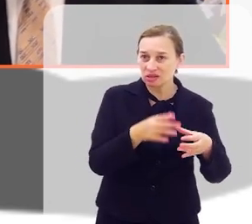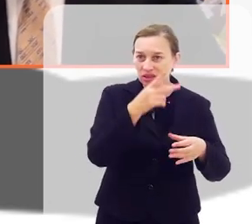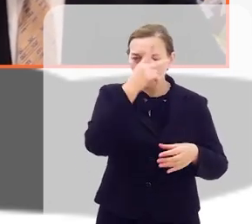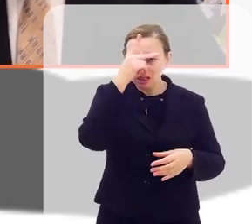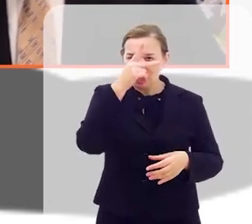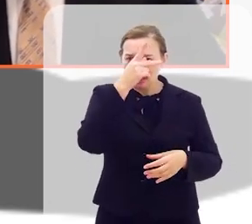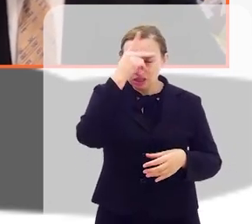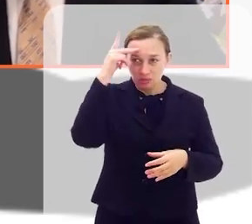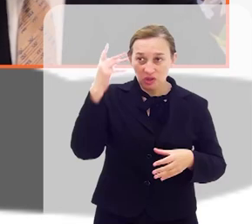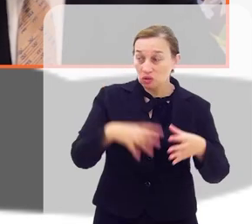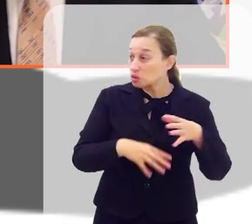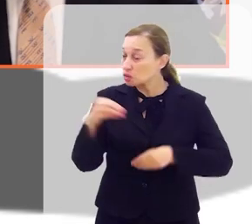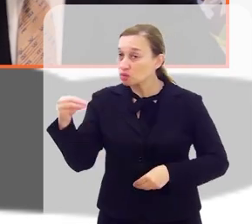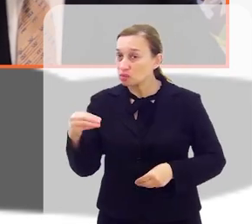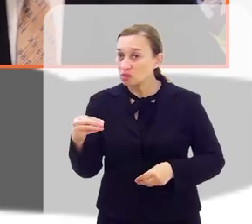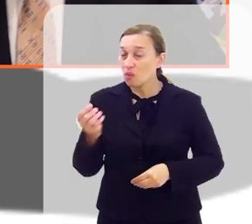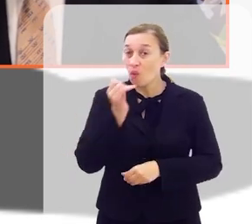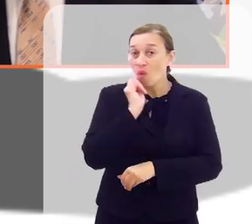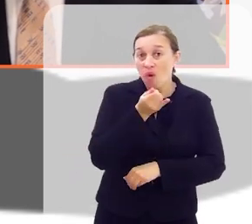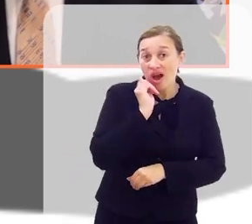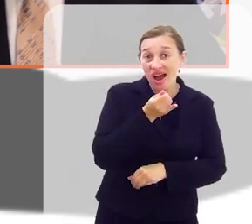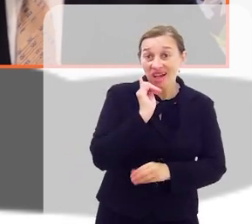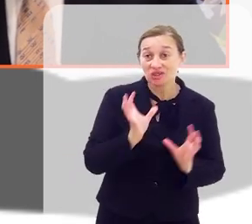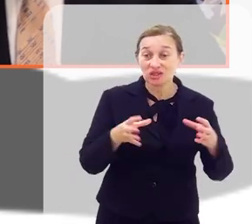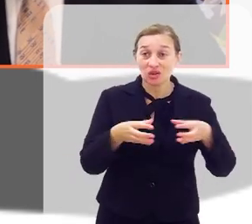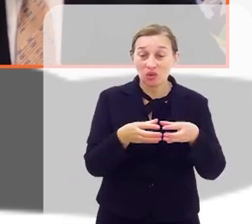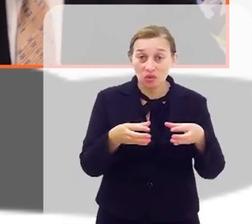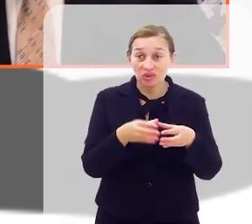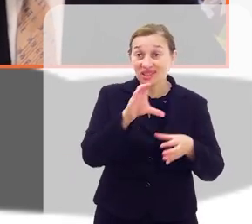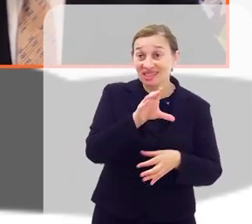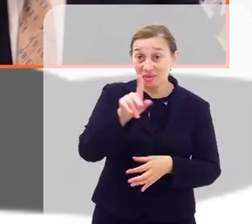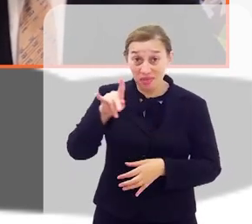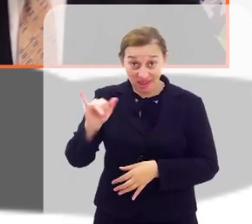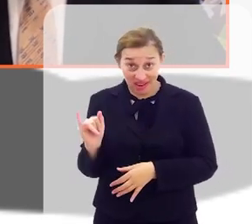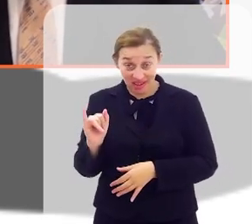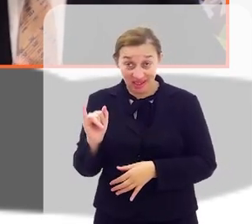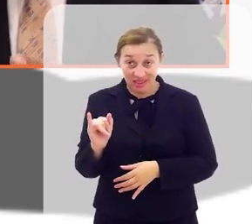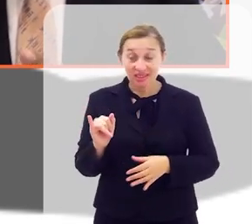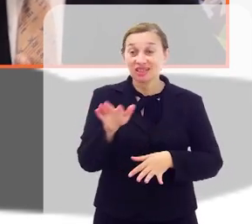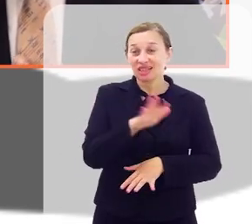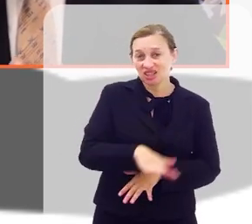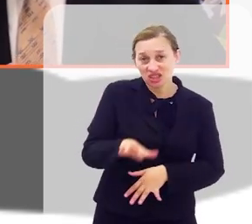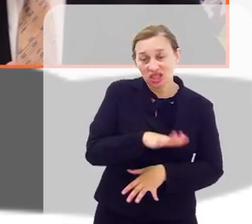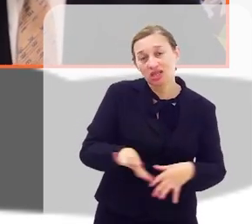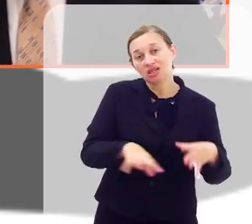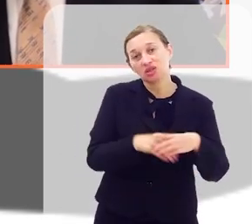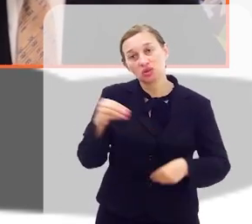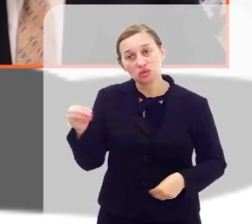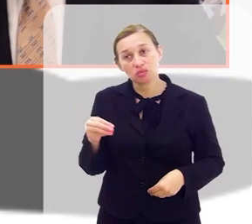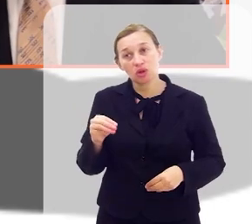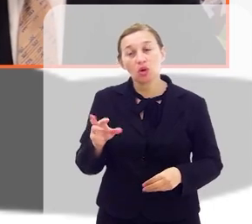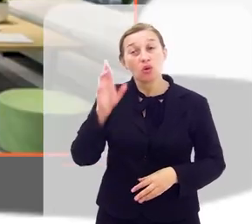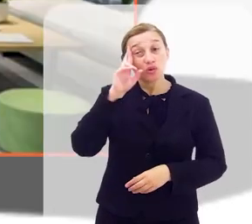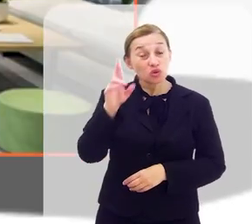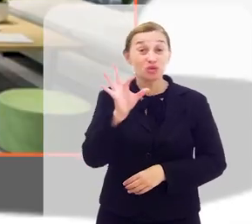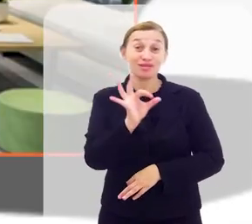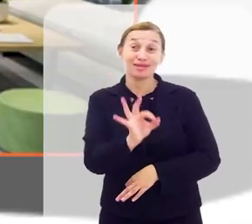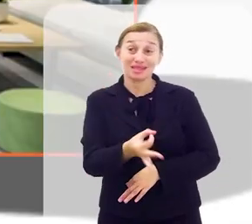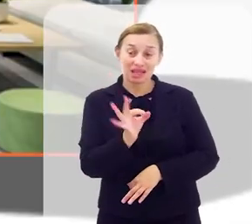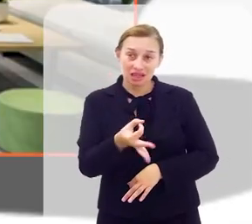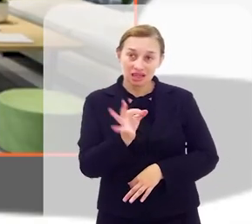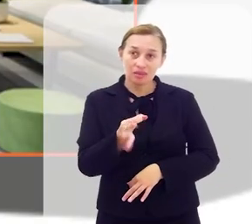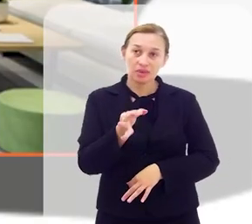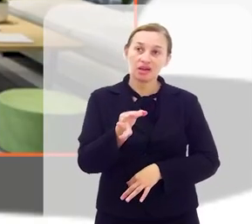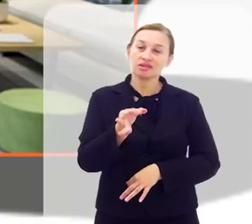Pessoas Desaparecidas, tendo sido, inclusive, o relator dessa comissão, dessa CPI das Crianças Desaparecidas. Quer dizer, o senhor, de